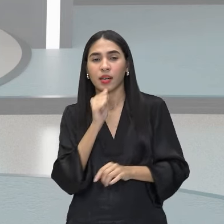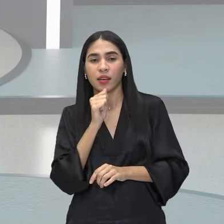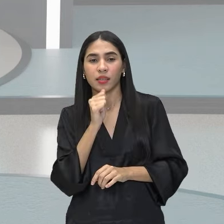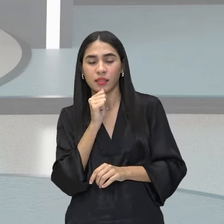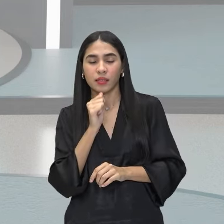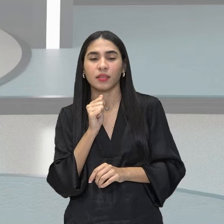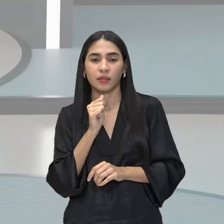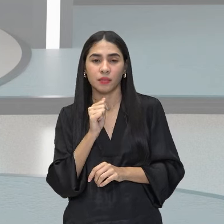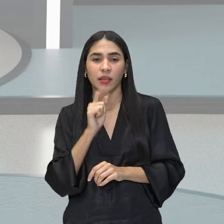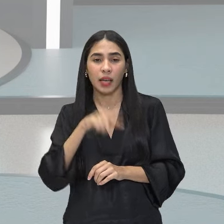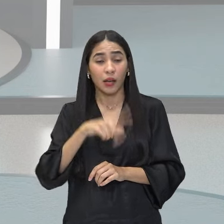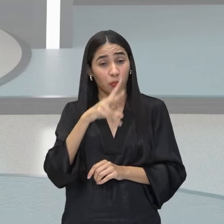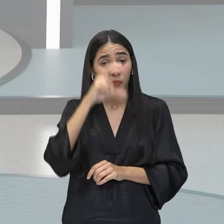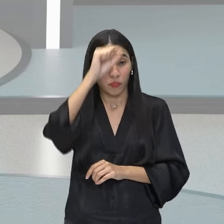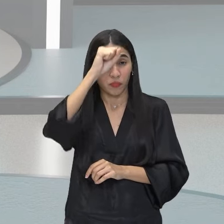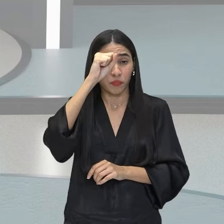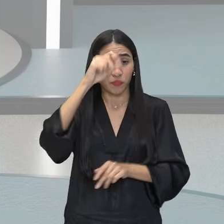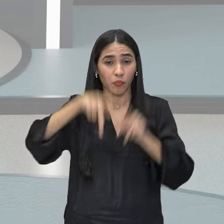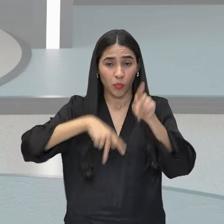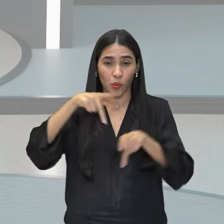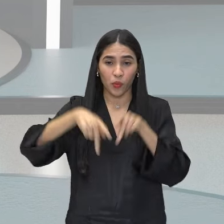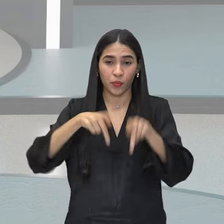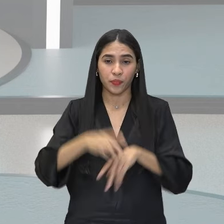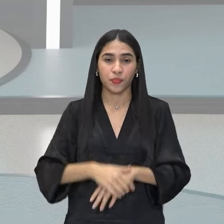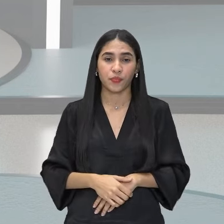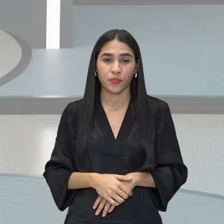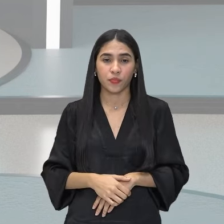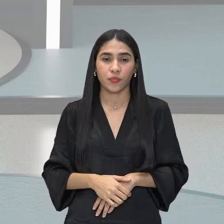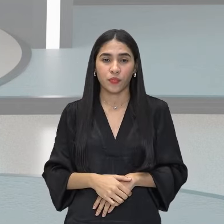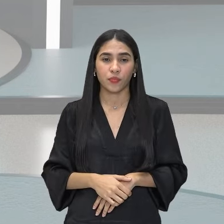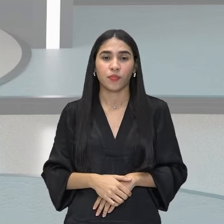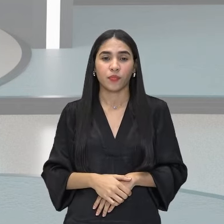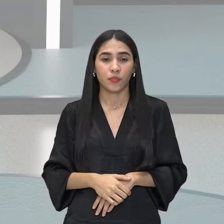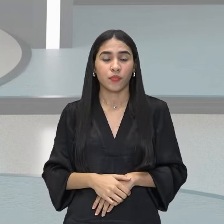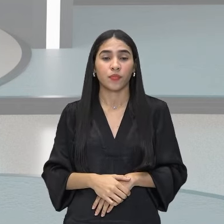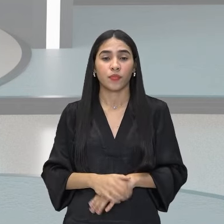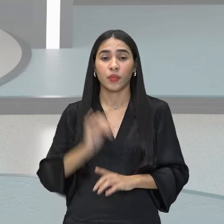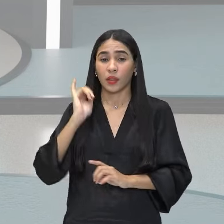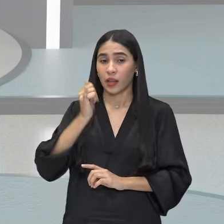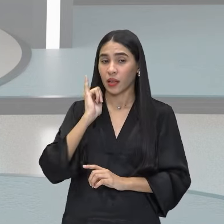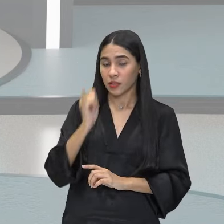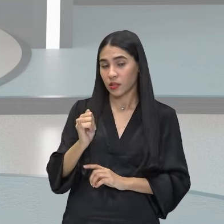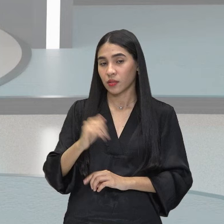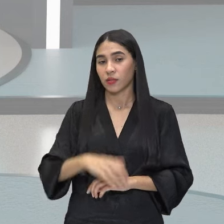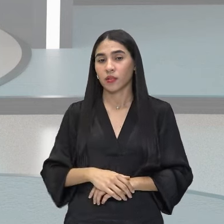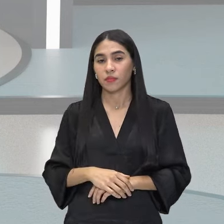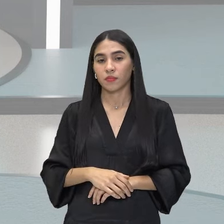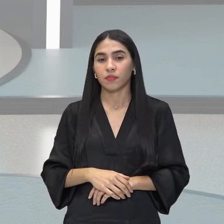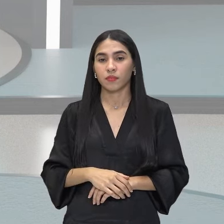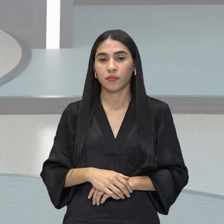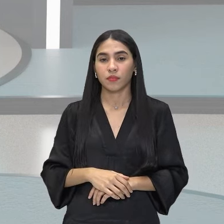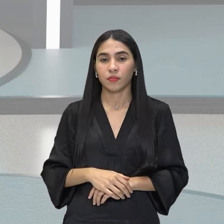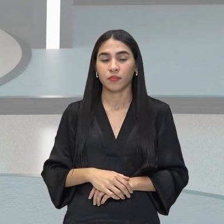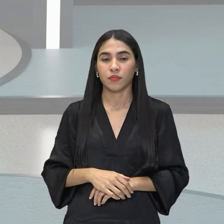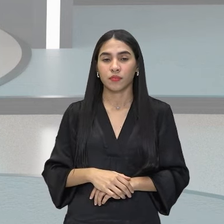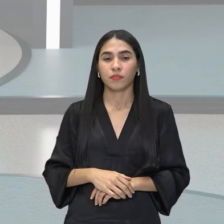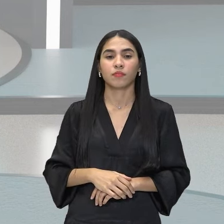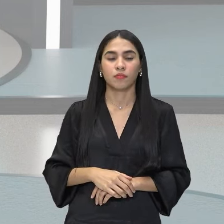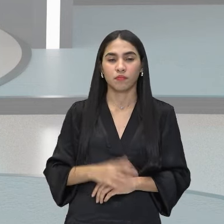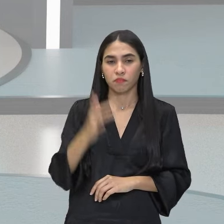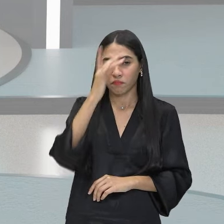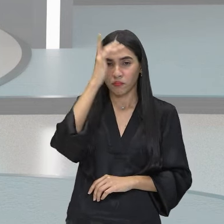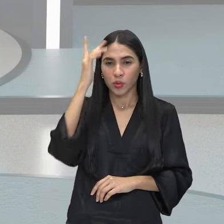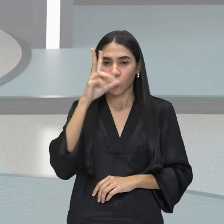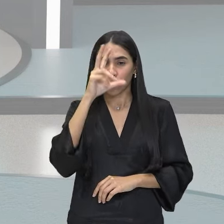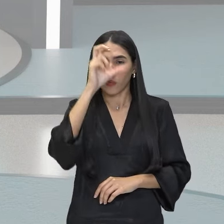é este herói. Também a narrativa, ele é retratado como um herói